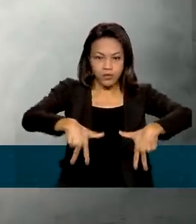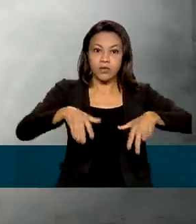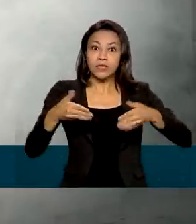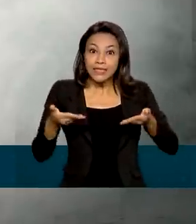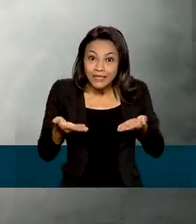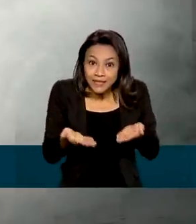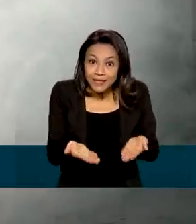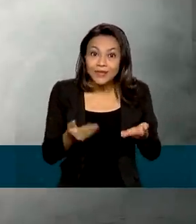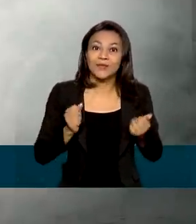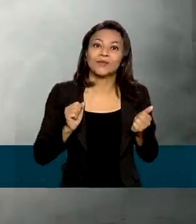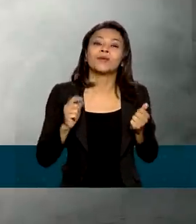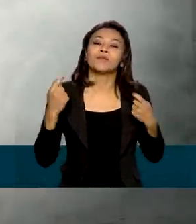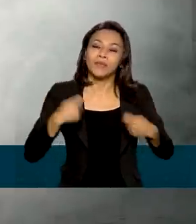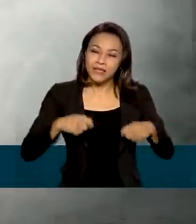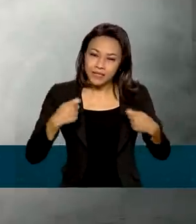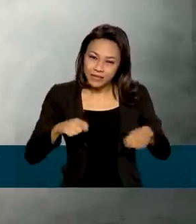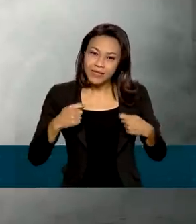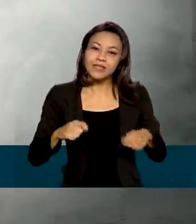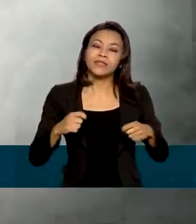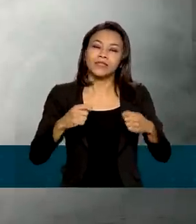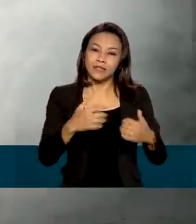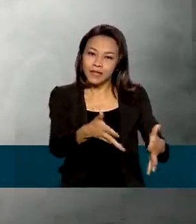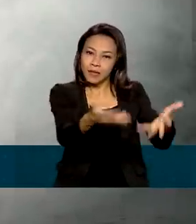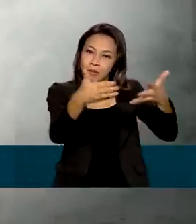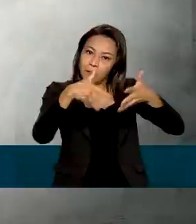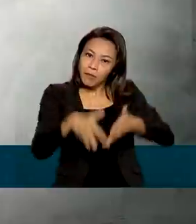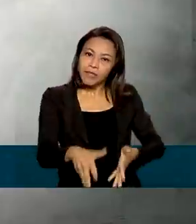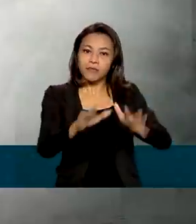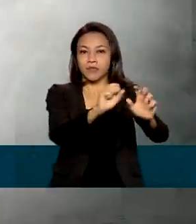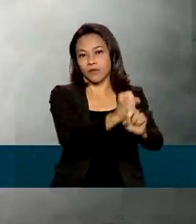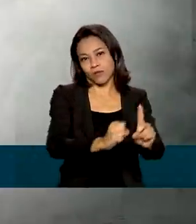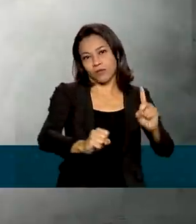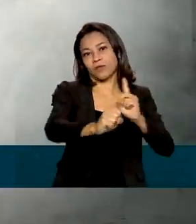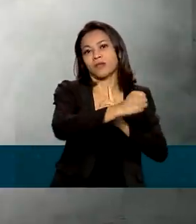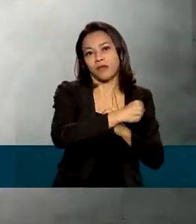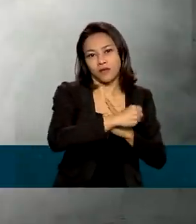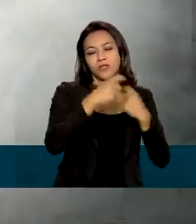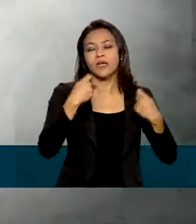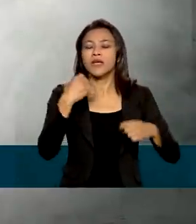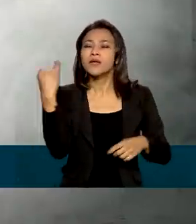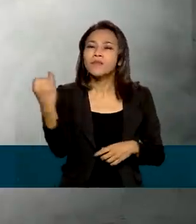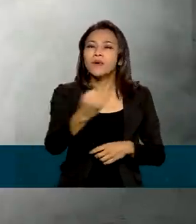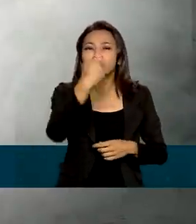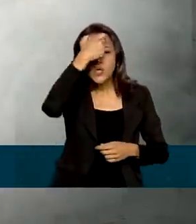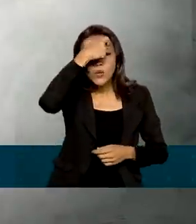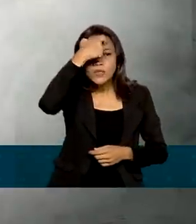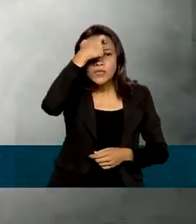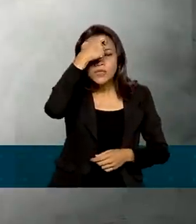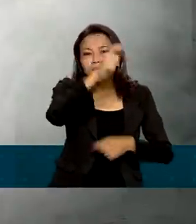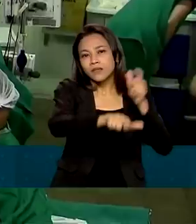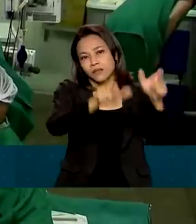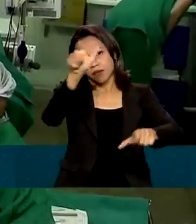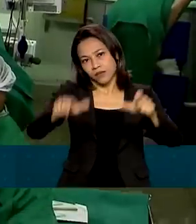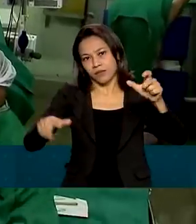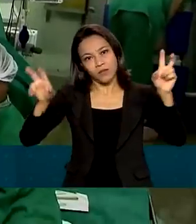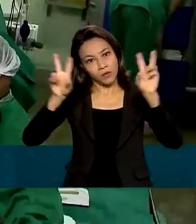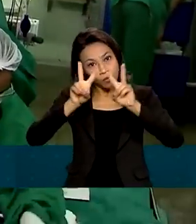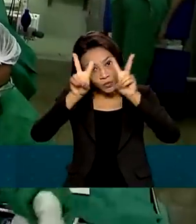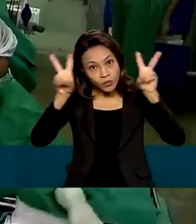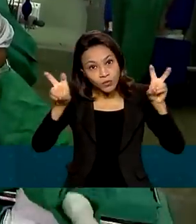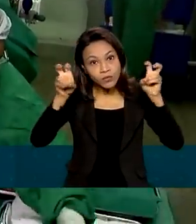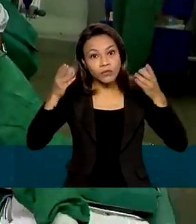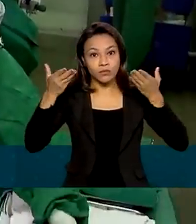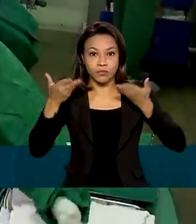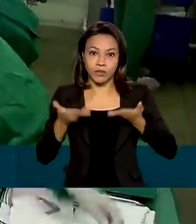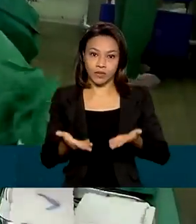existe sem a participação da sociedade. Portanto, é fundamental a conscientização da população pelo tema. O Brasil